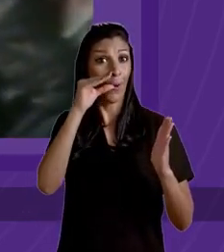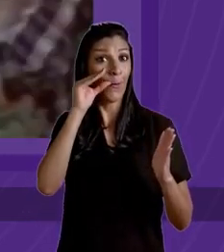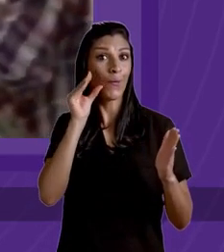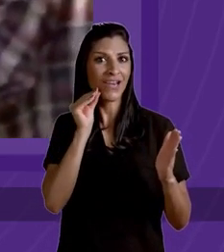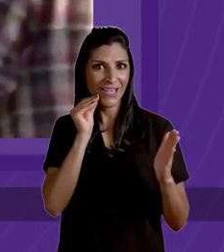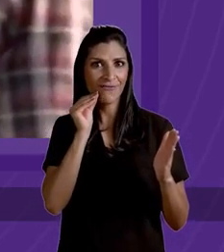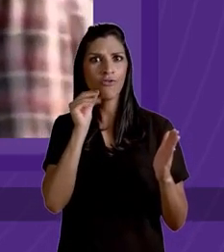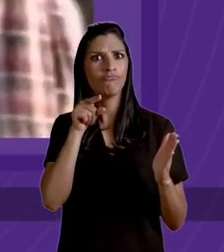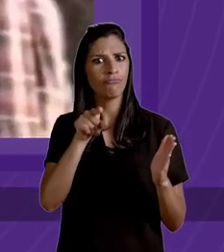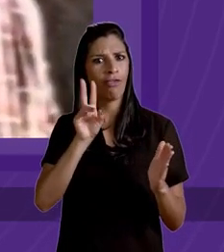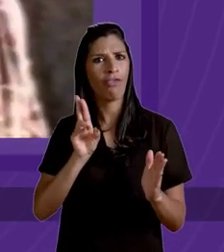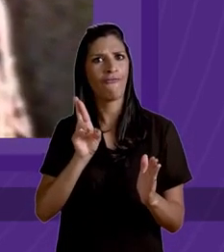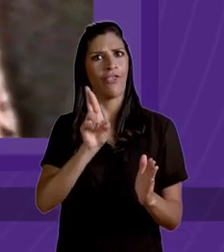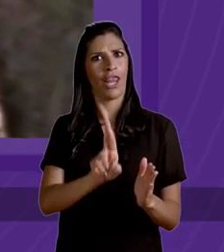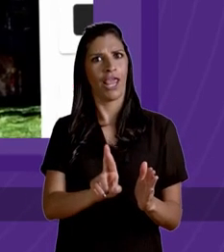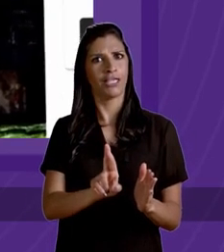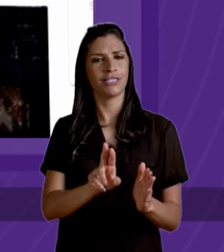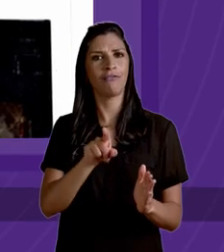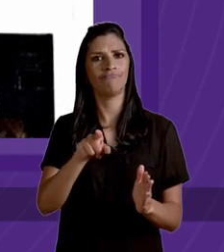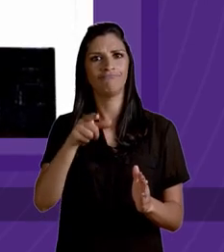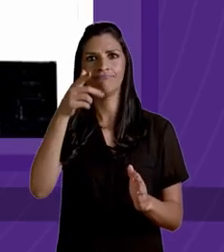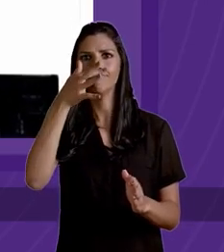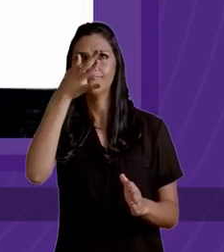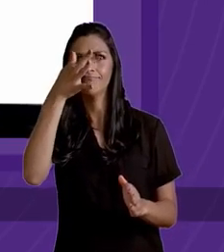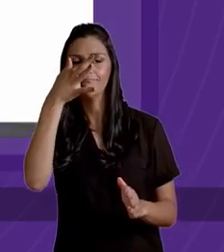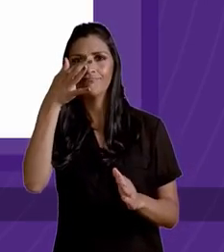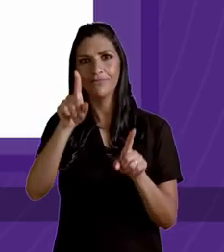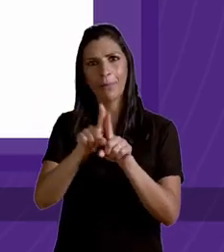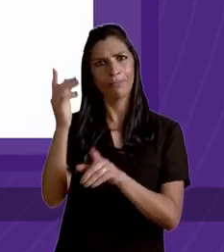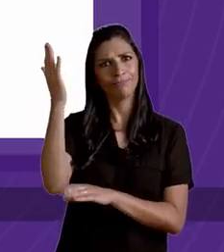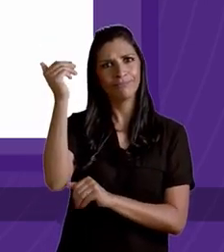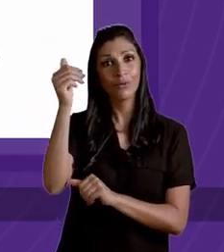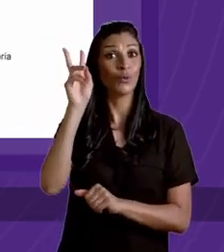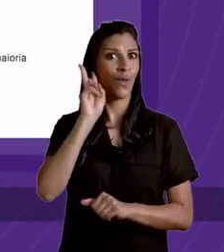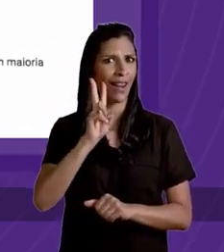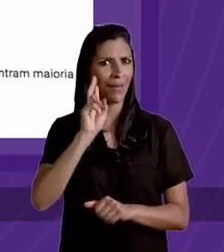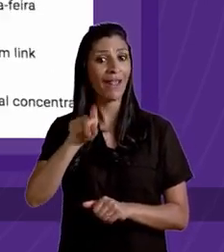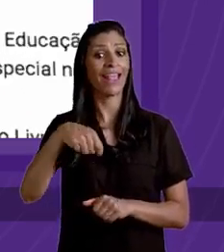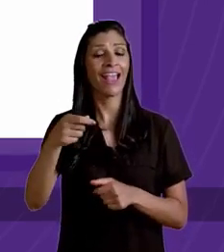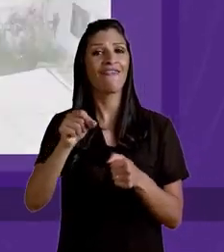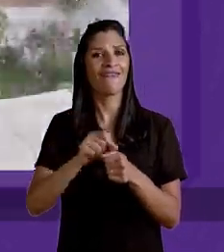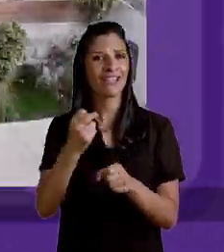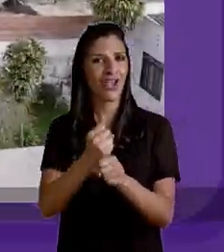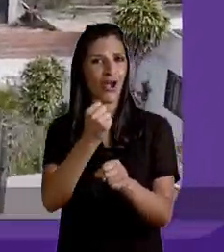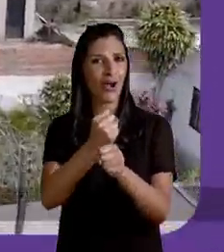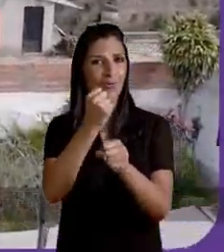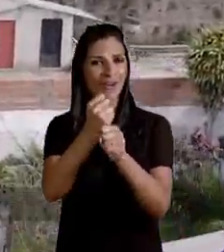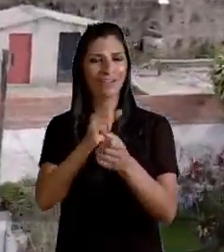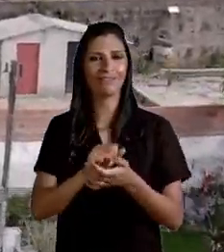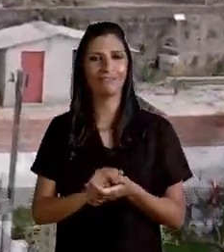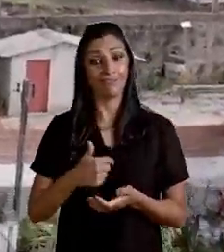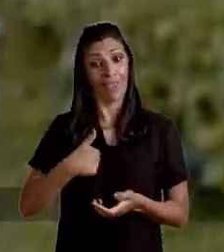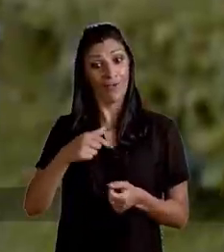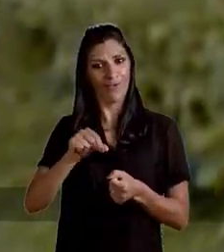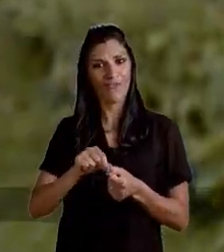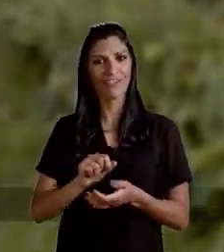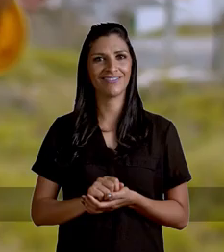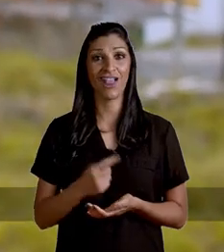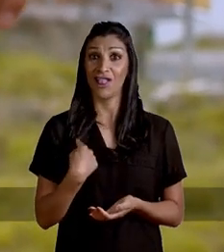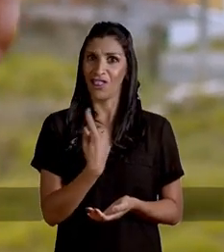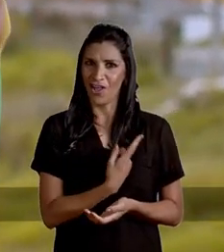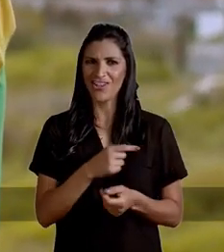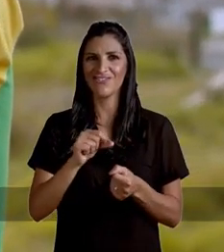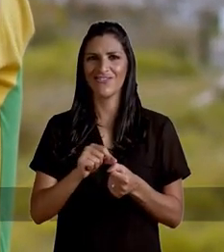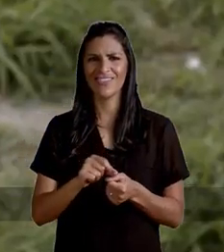Alegre, na época de Olívio Dutra, foi referência para cidades como Paris e Barcelona, deve lembrar quem fez essas obras. Eu que fiz.